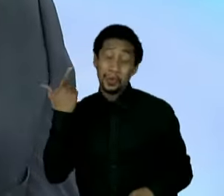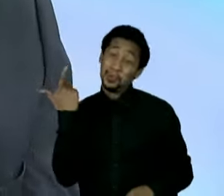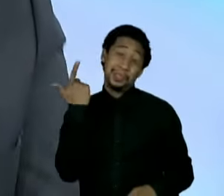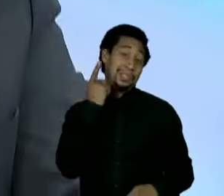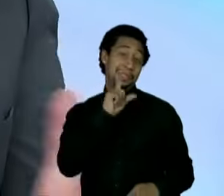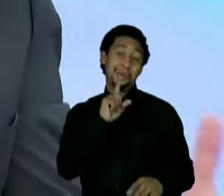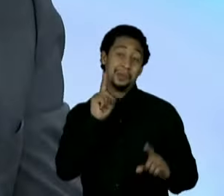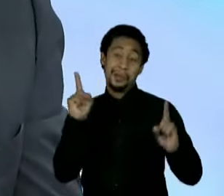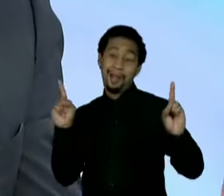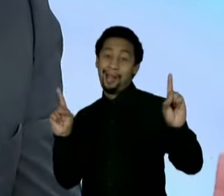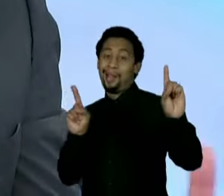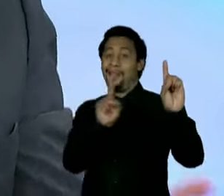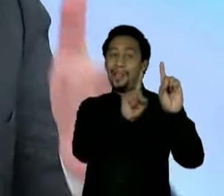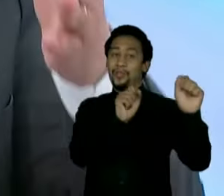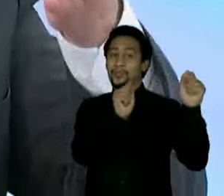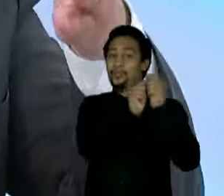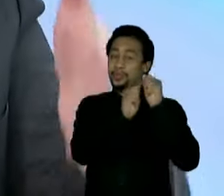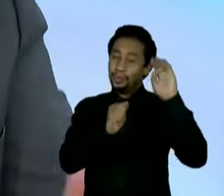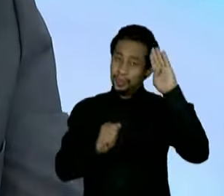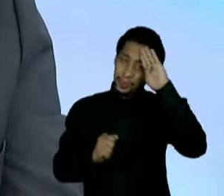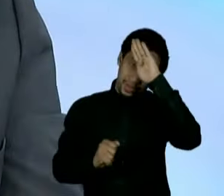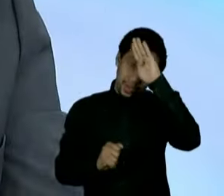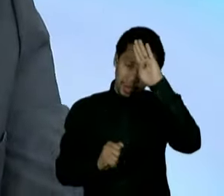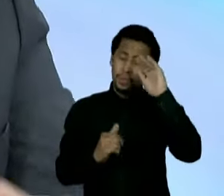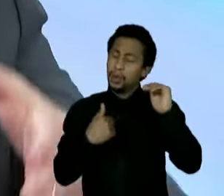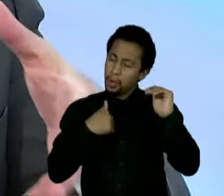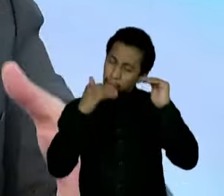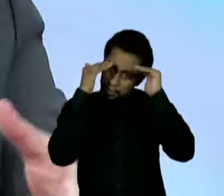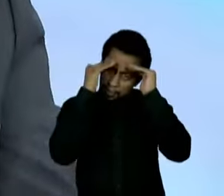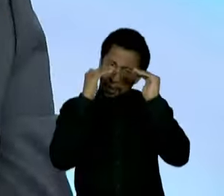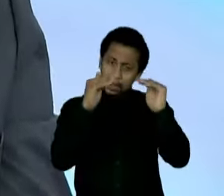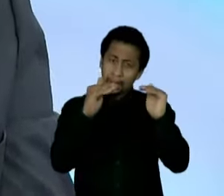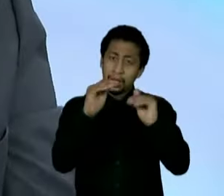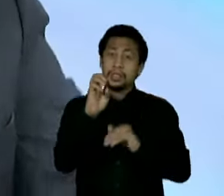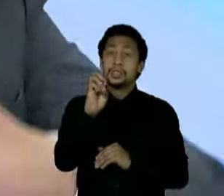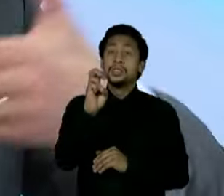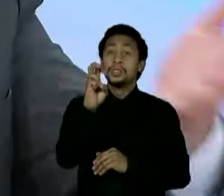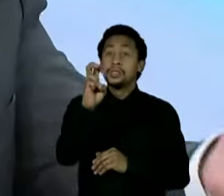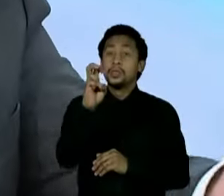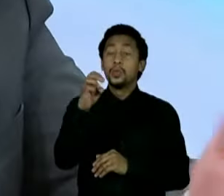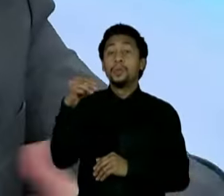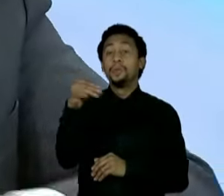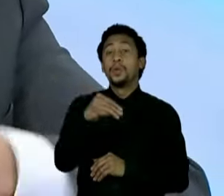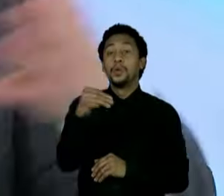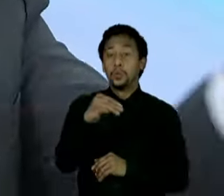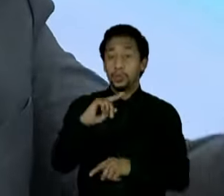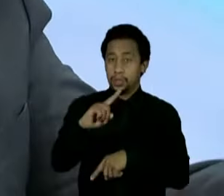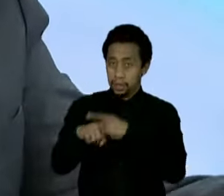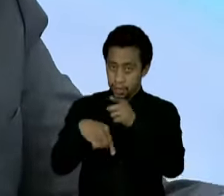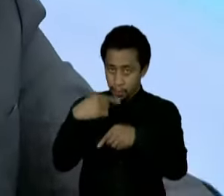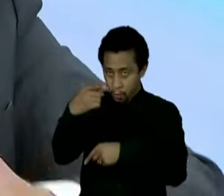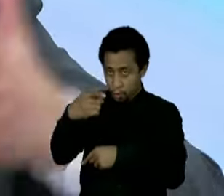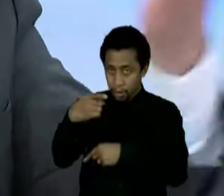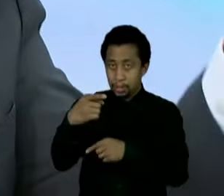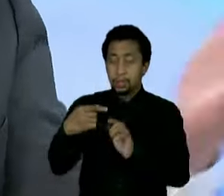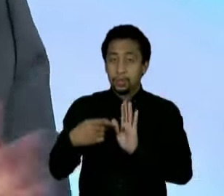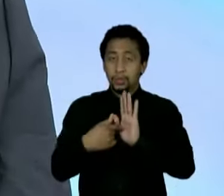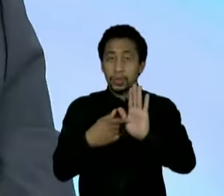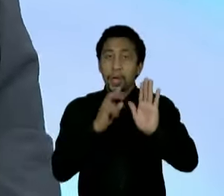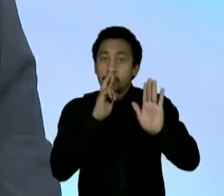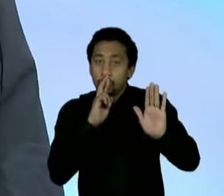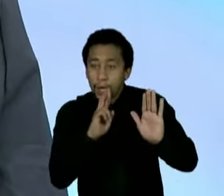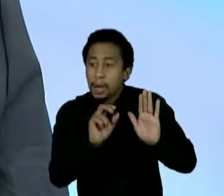do Bolsonaro. Eu respeitei a eleição. Cinco minutos depois do resultado, eu liguei para o Dória, cumprimentei, desejei boa sorte e